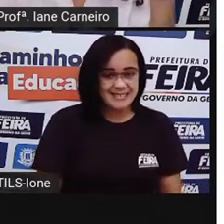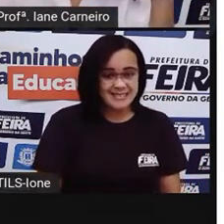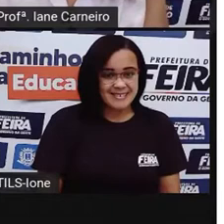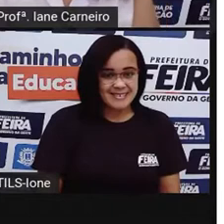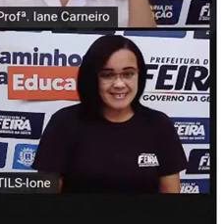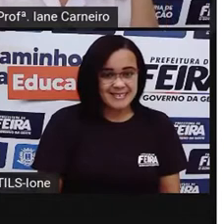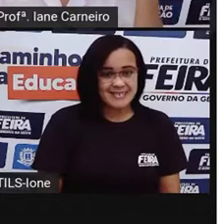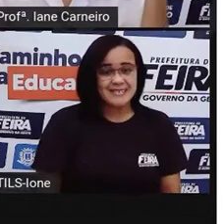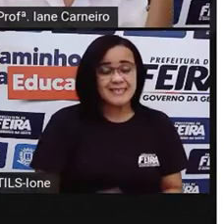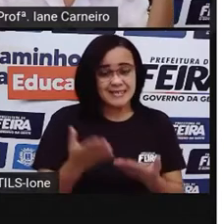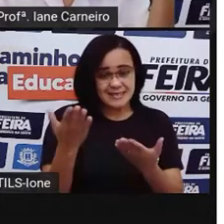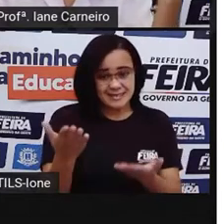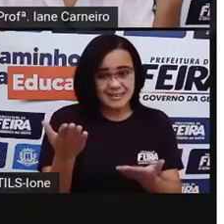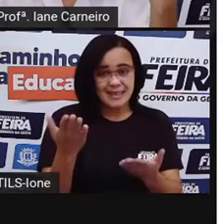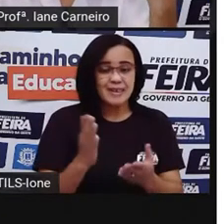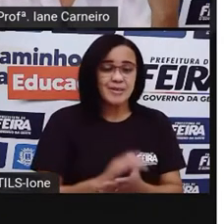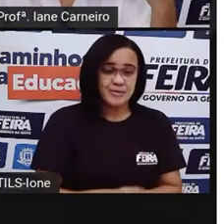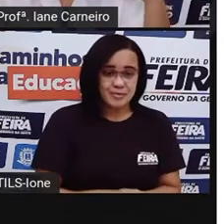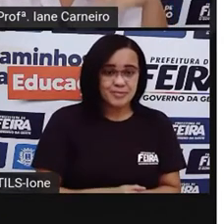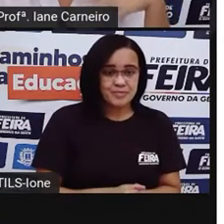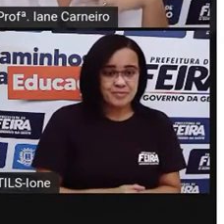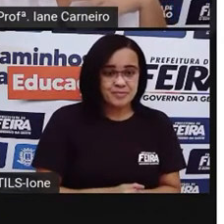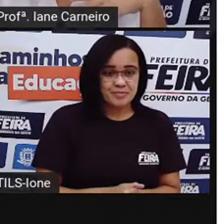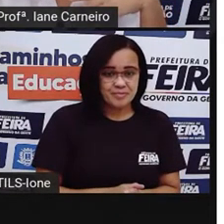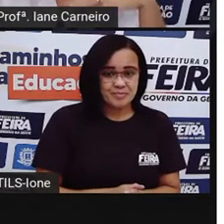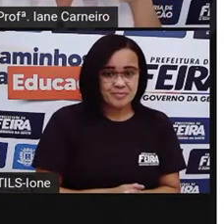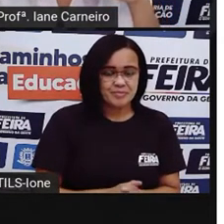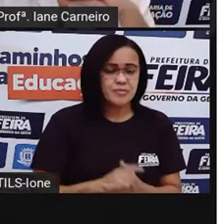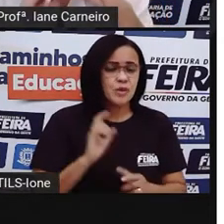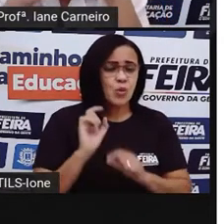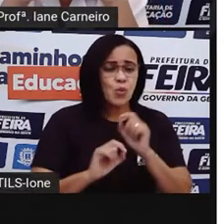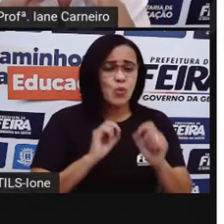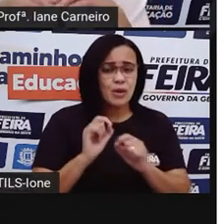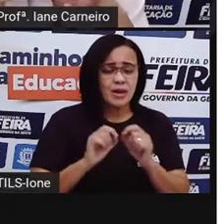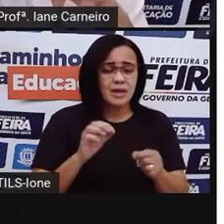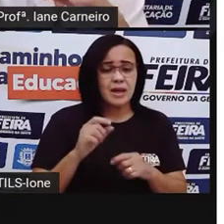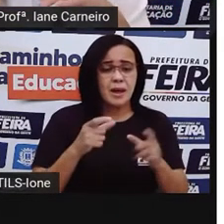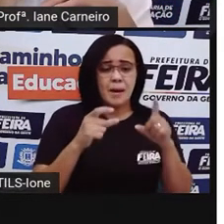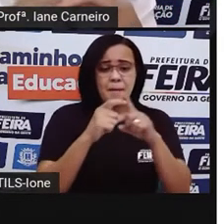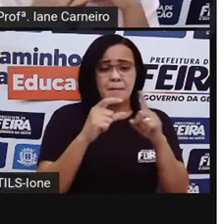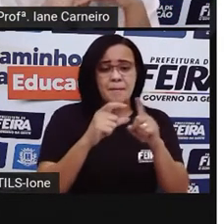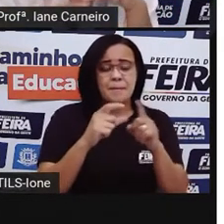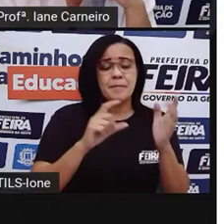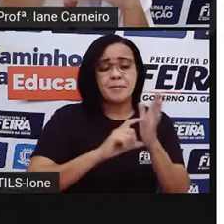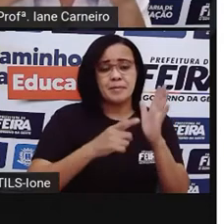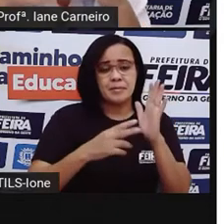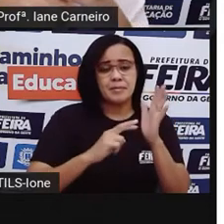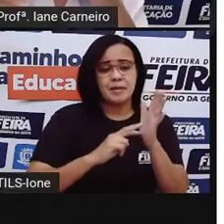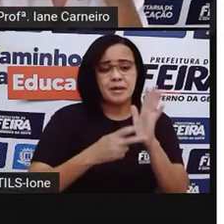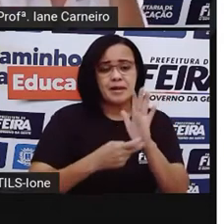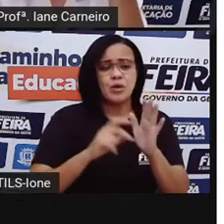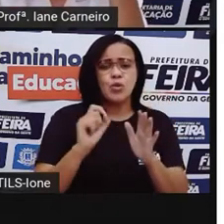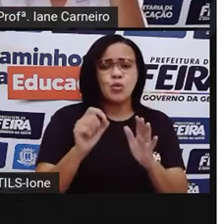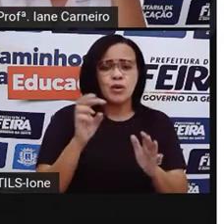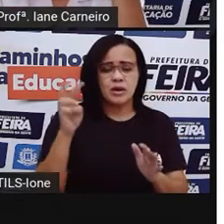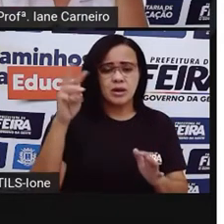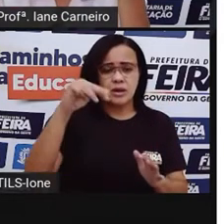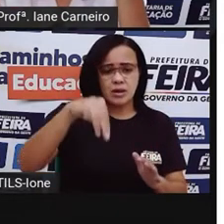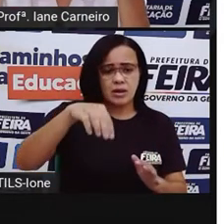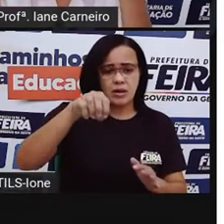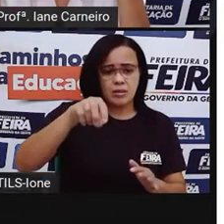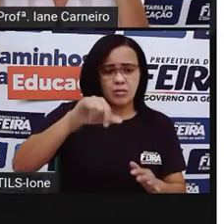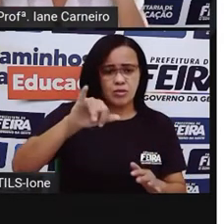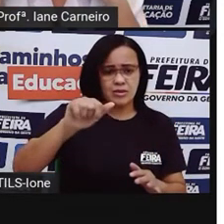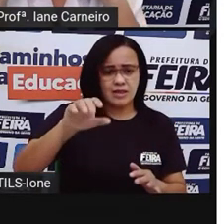esse momento, né? A Pró trouxe aqui a definição do que é o mosaico, né? O mosaico é uma técnica usada desde